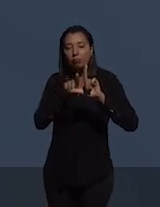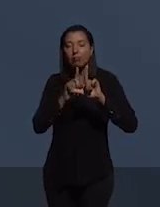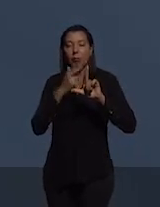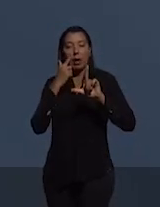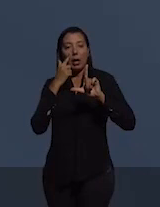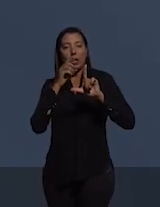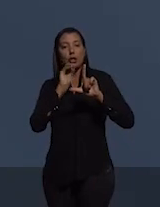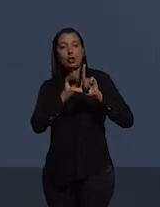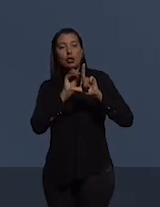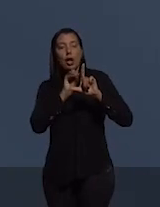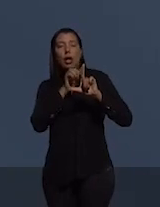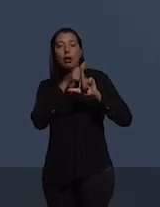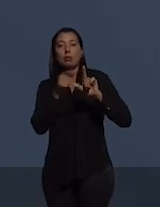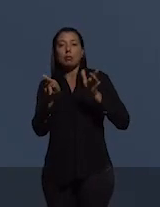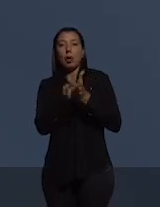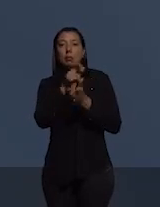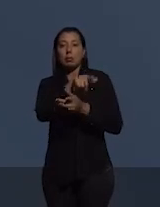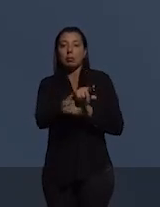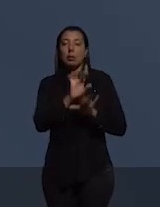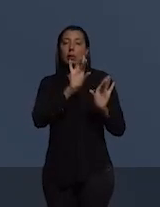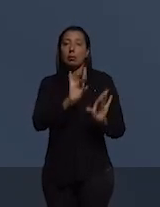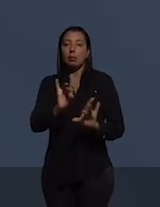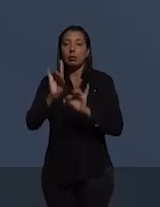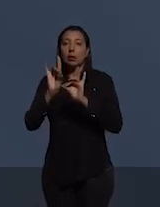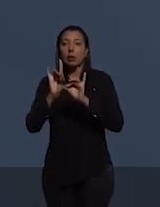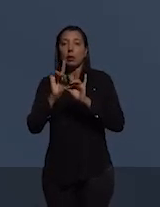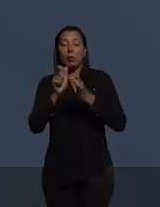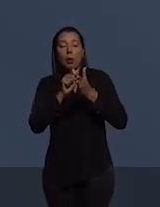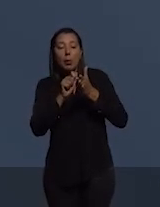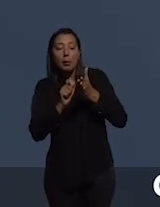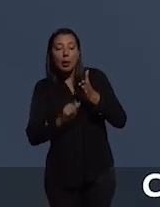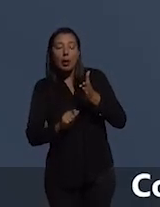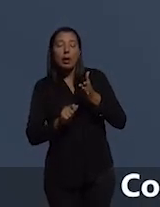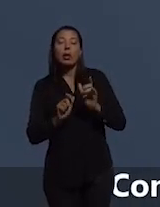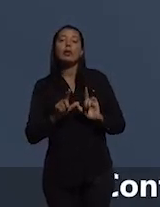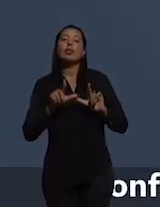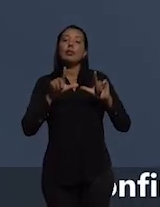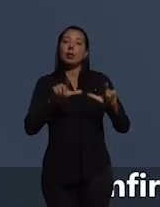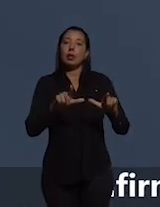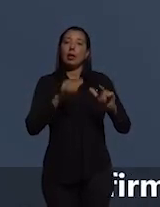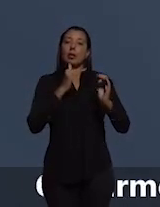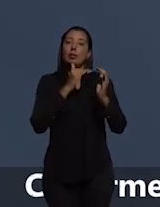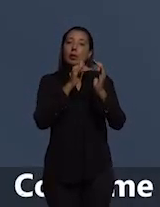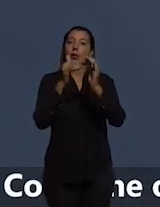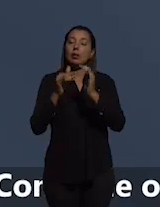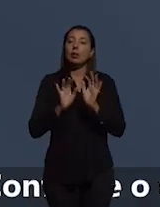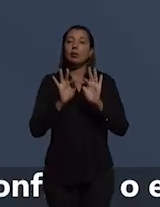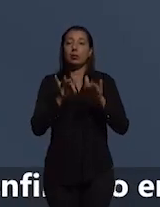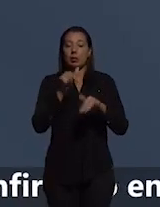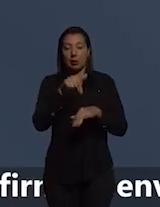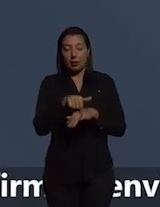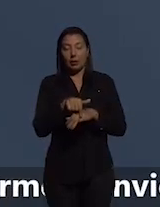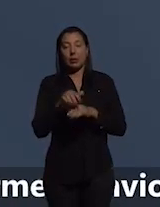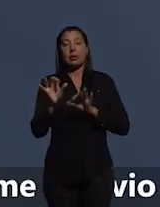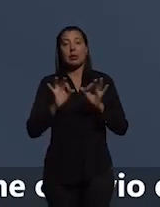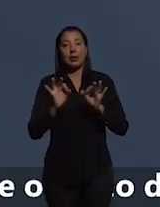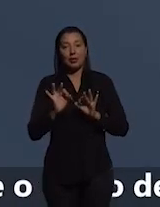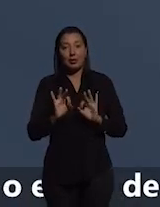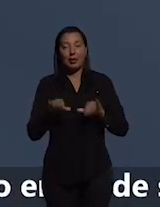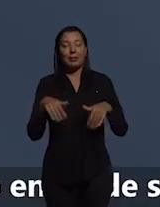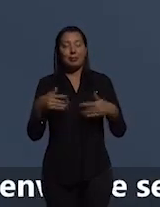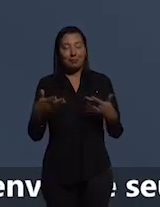vai diretamente para o link que você preenche alguns dados e o certificado será enviado no final deste evento.